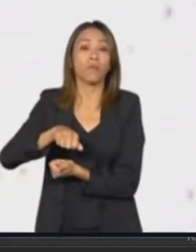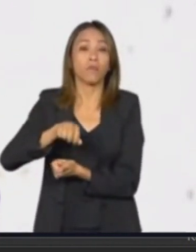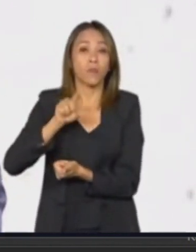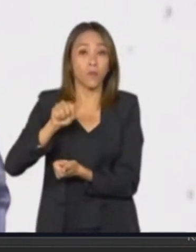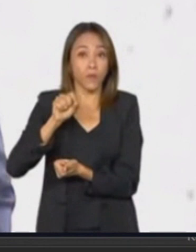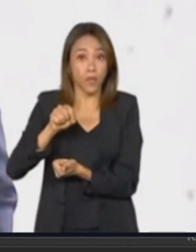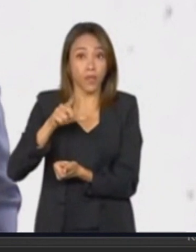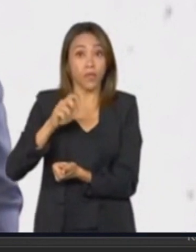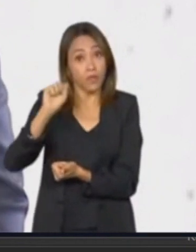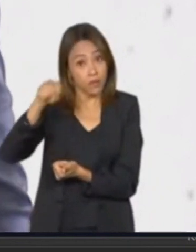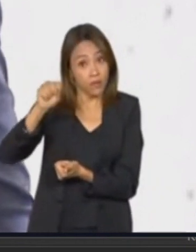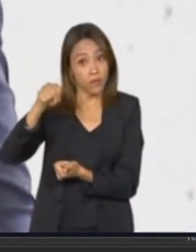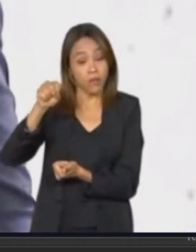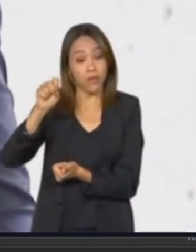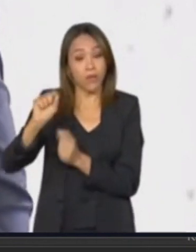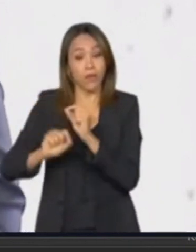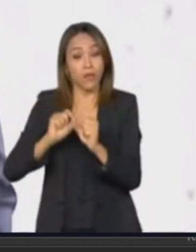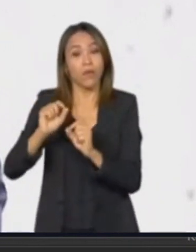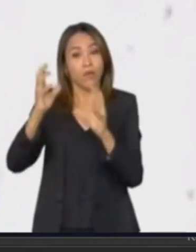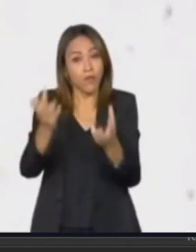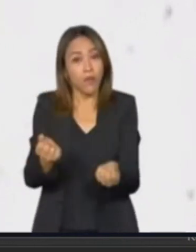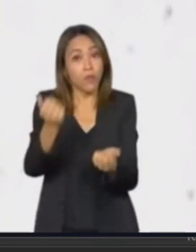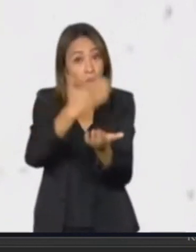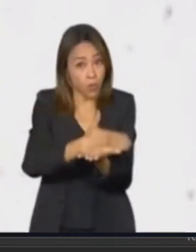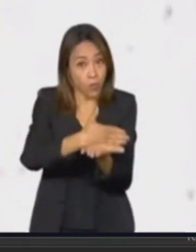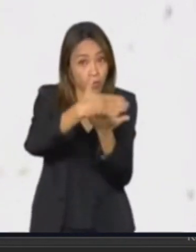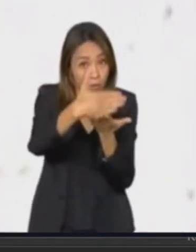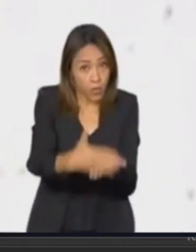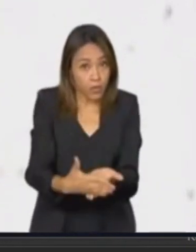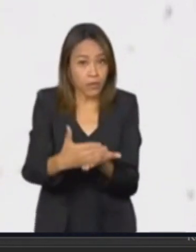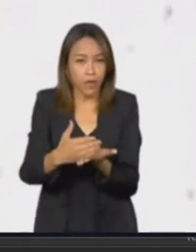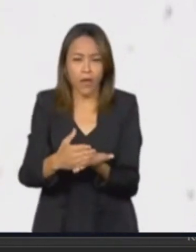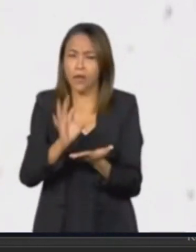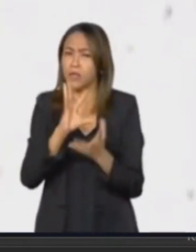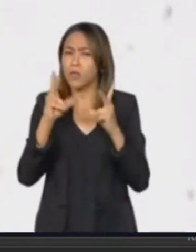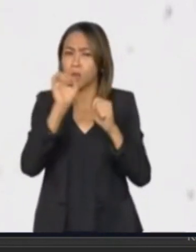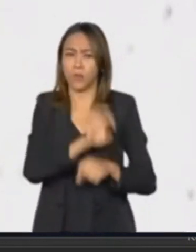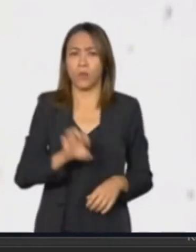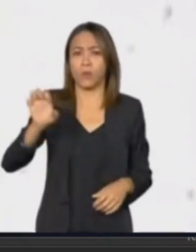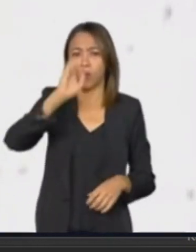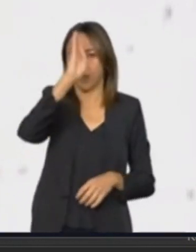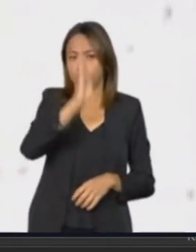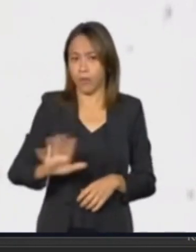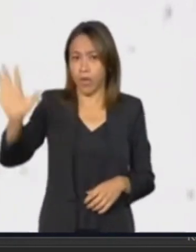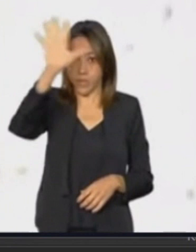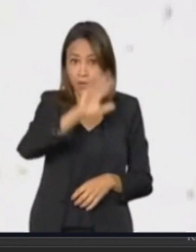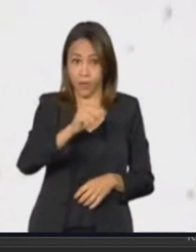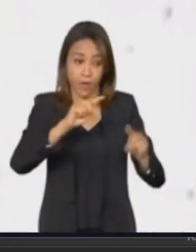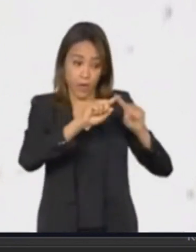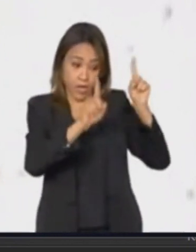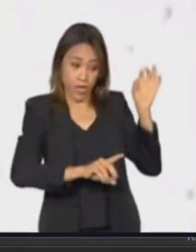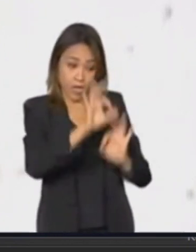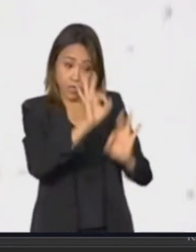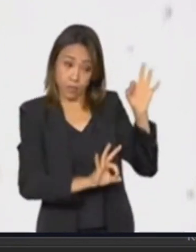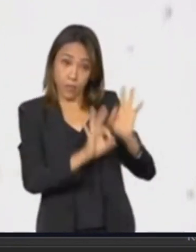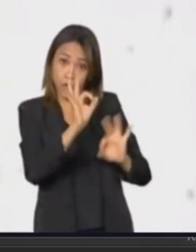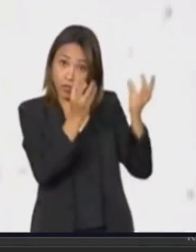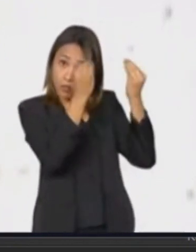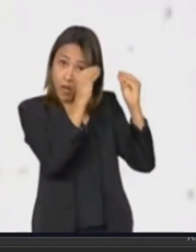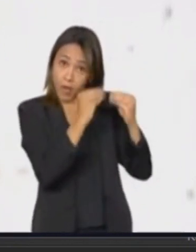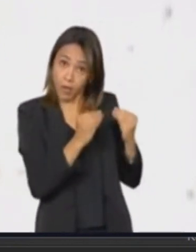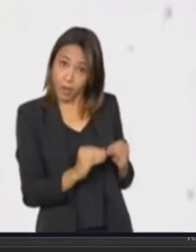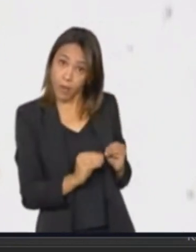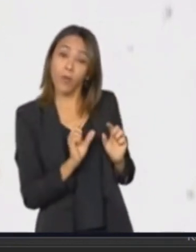que iremos sim pela primeira vez começar a implementar em todo o território nacional. O plano está em sintonia, ministro Jader,